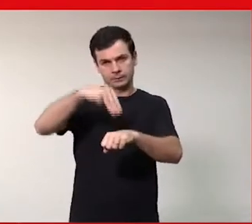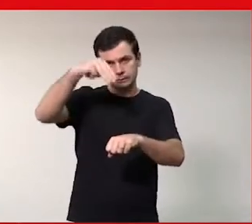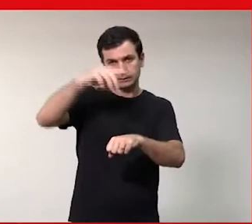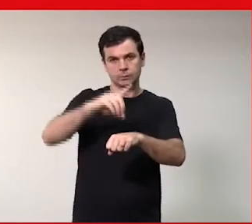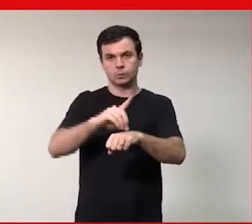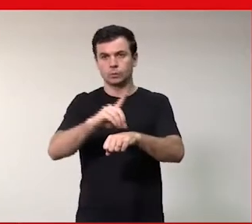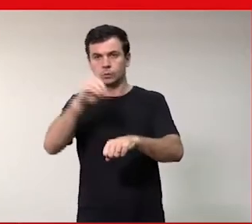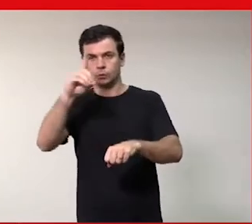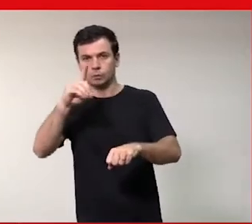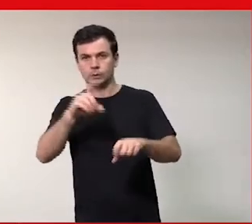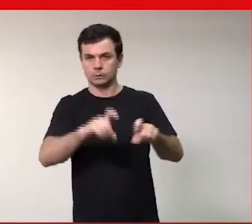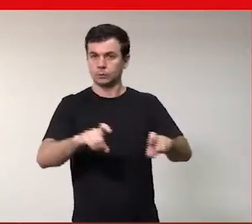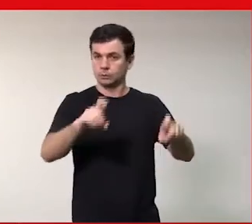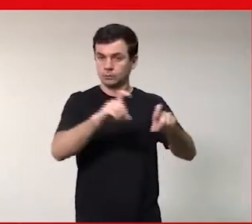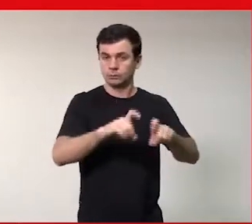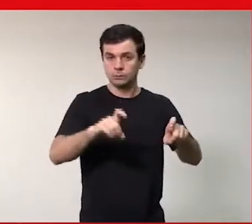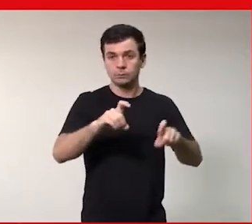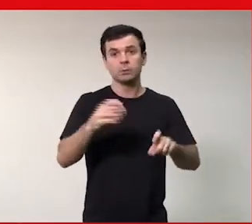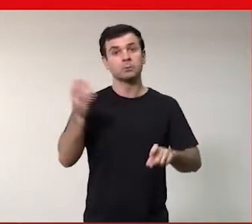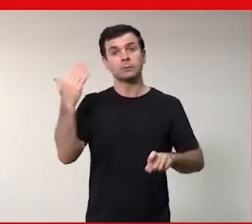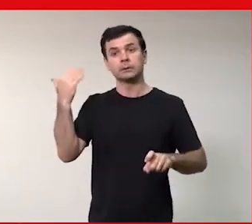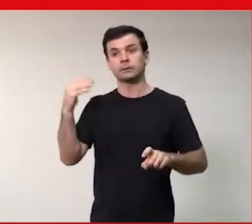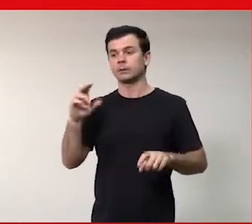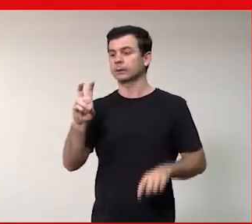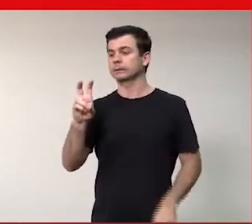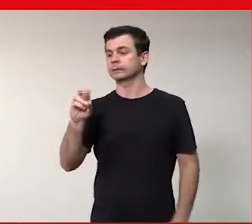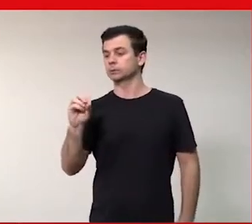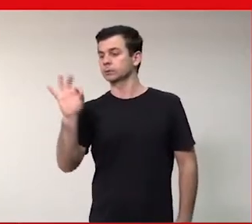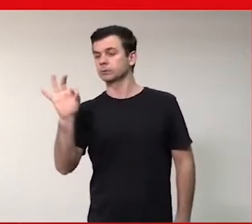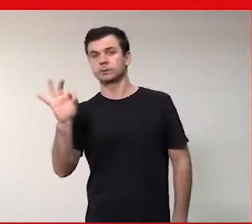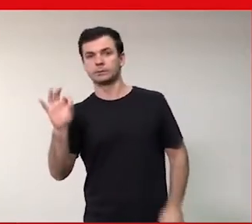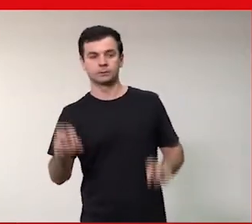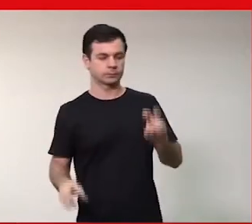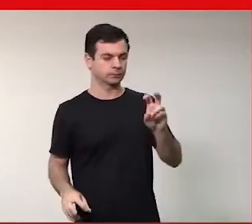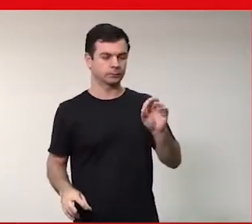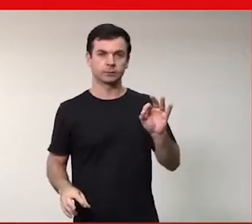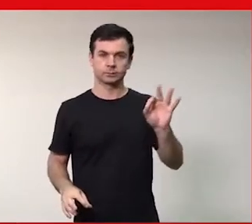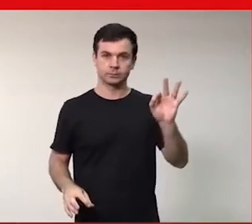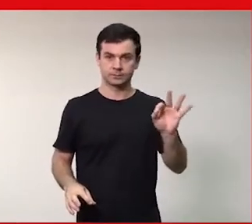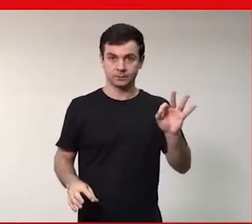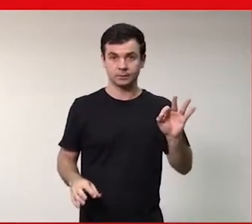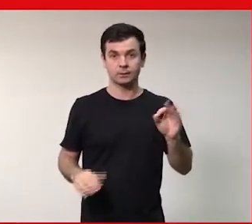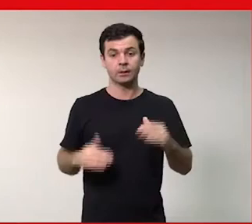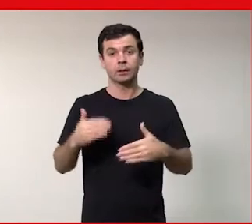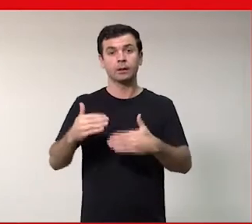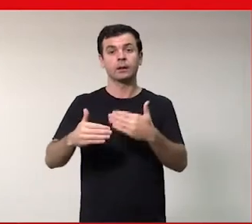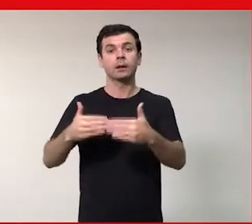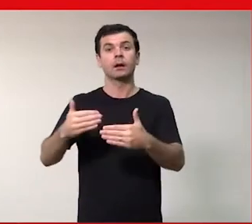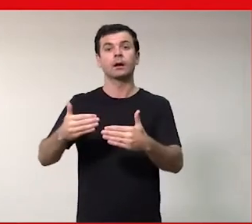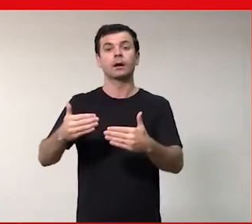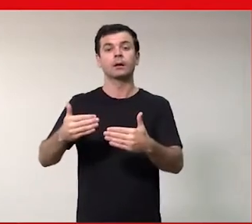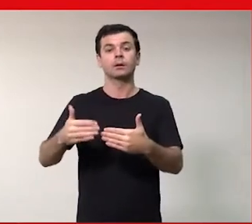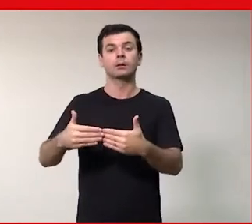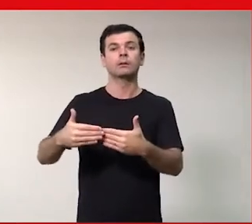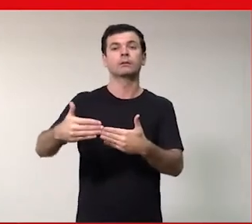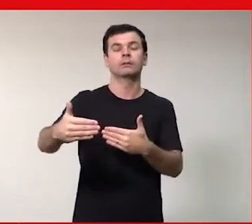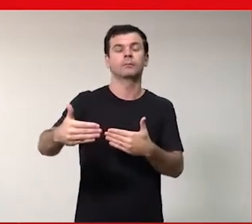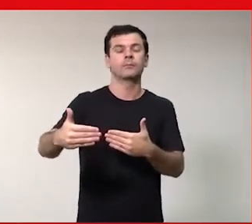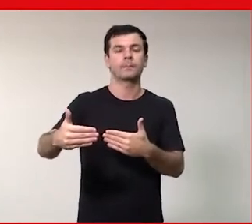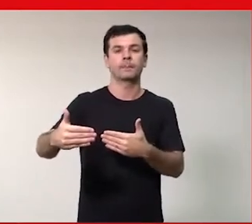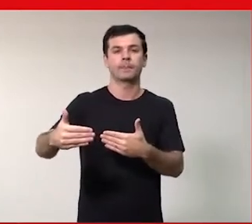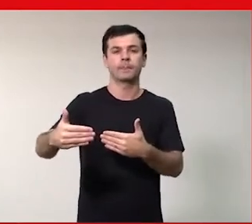uma divisão que era meio a meio. Mas o que aconteceu nesse mundo pré-MeToo, pré-